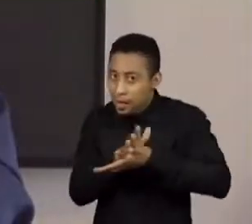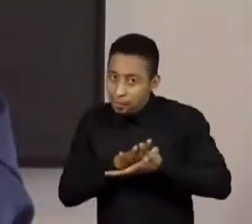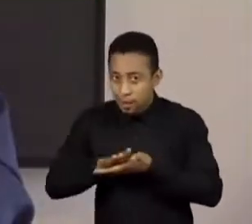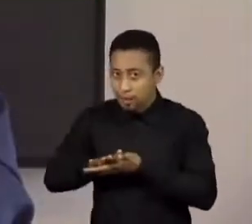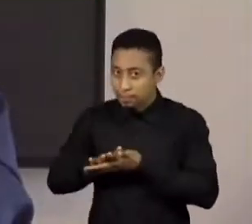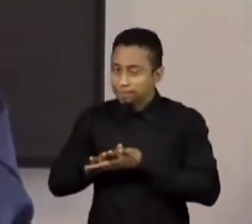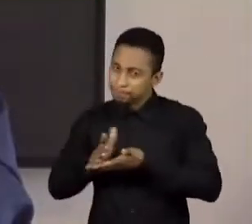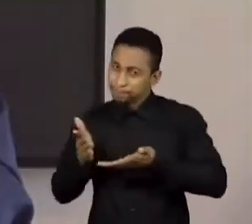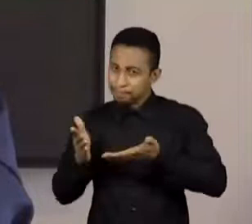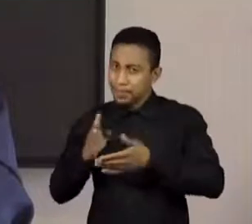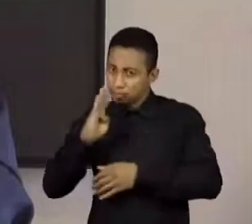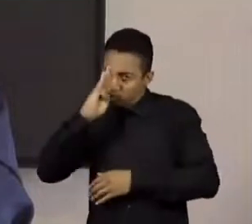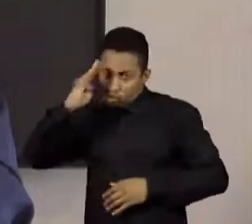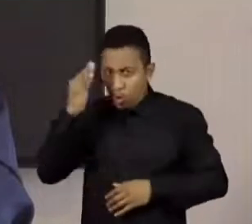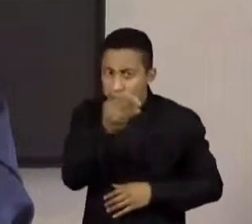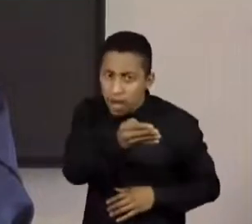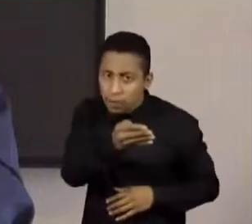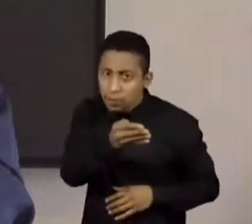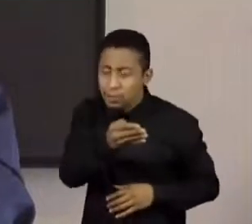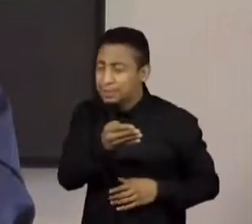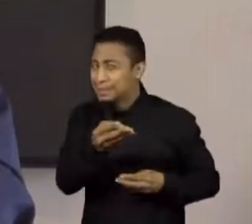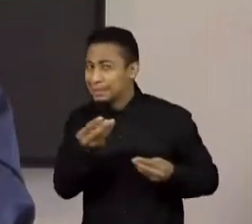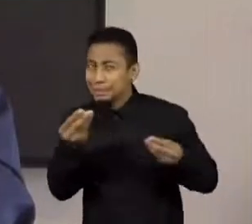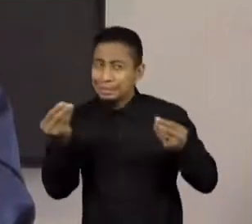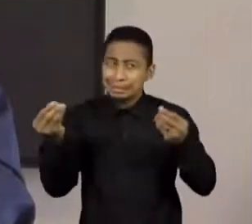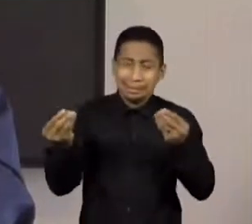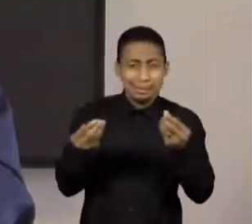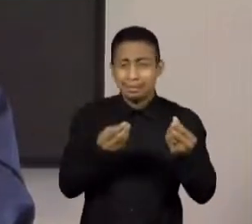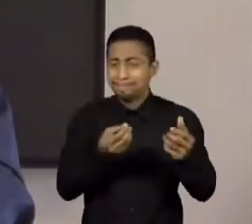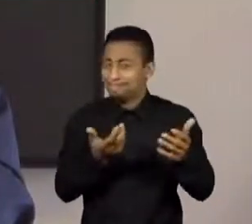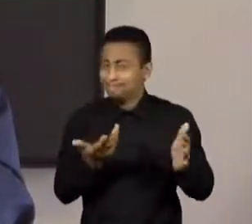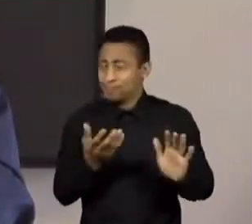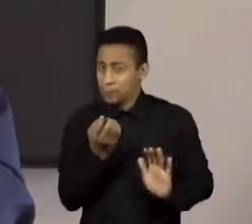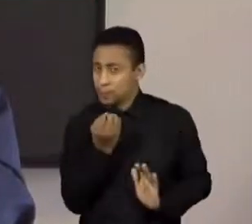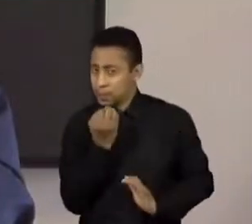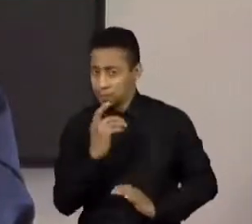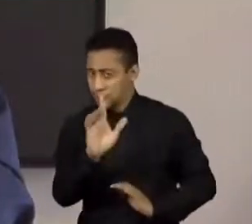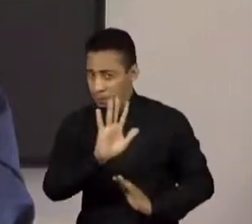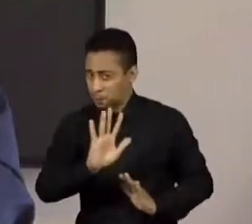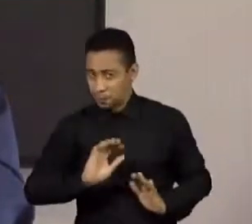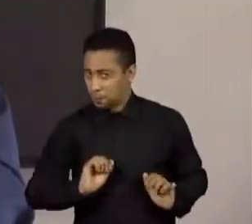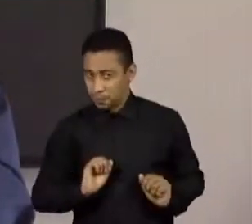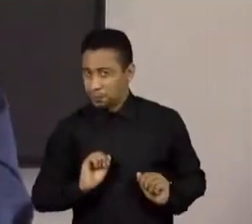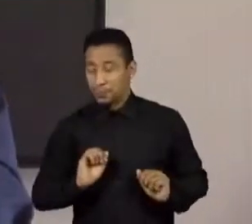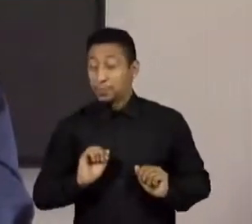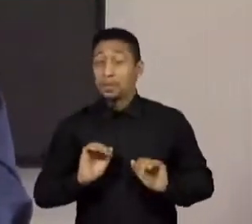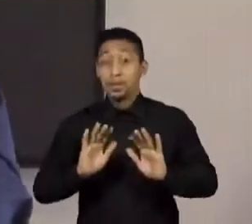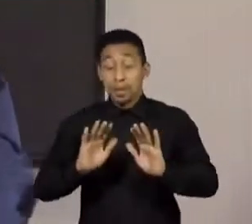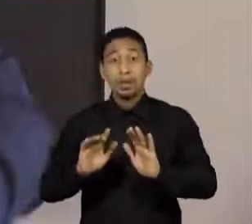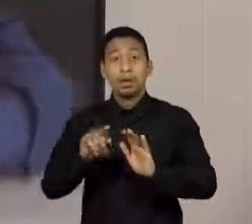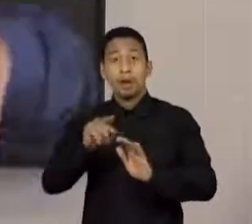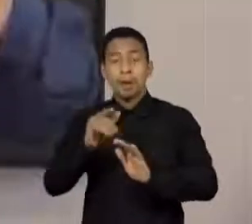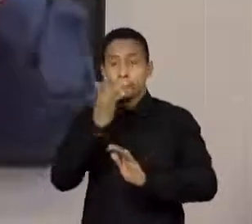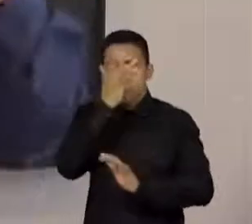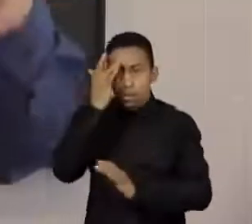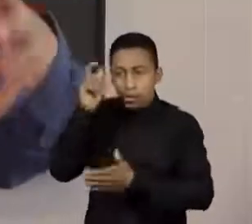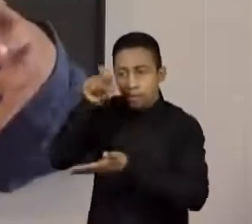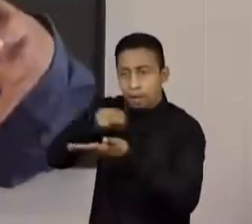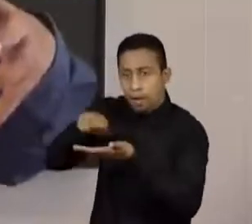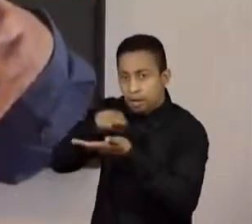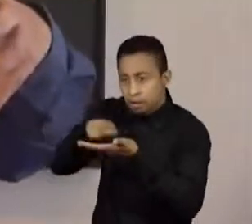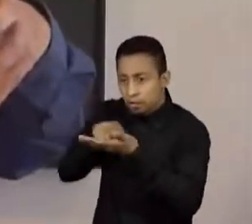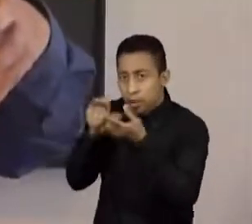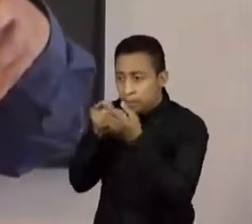ele fica panfletário. Então, o compositor tem que pensar em fazer